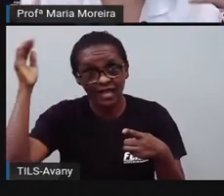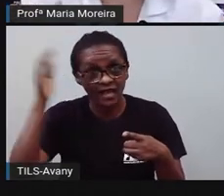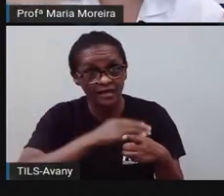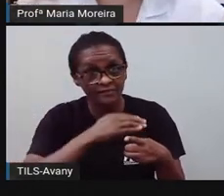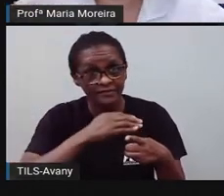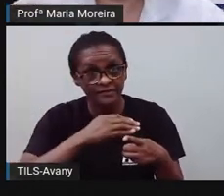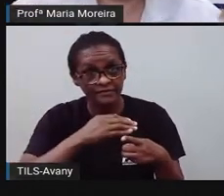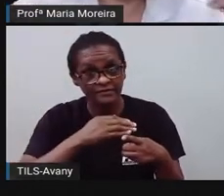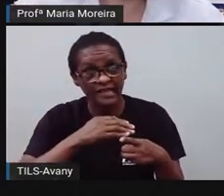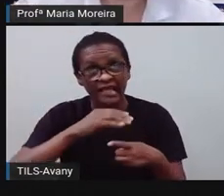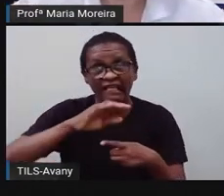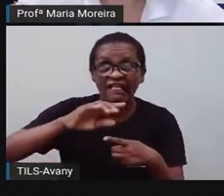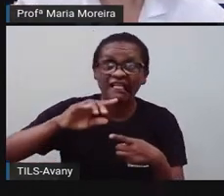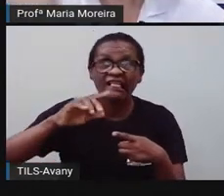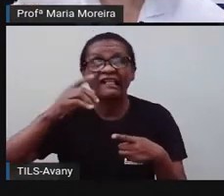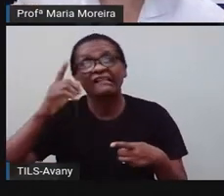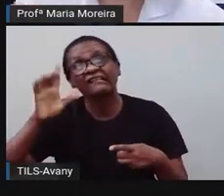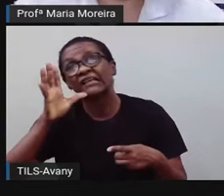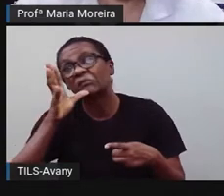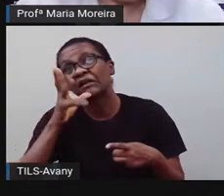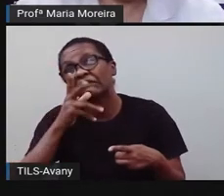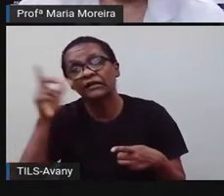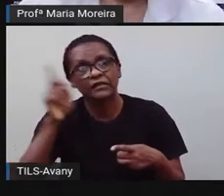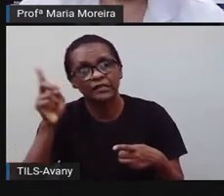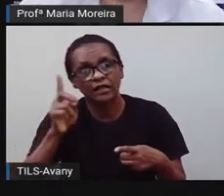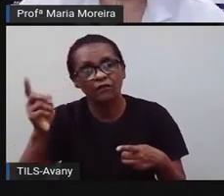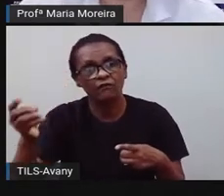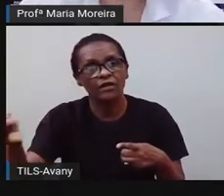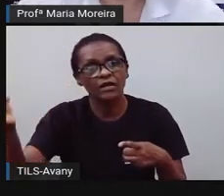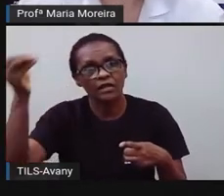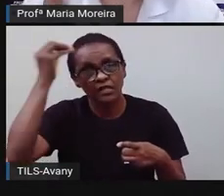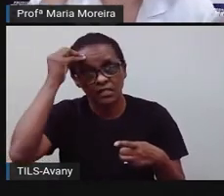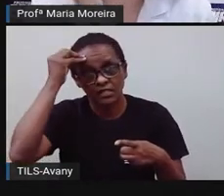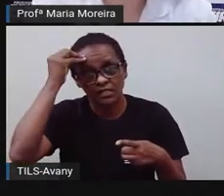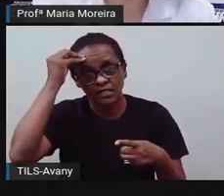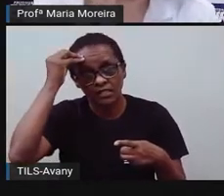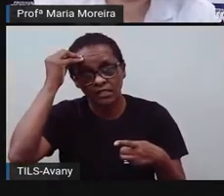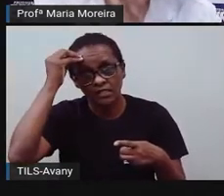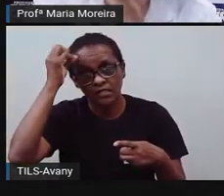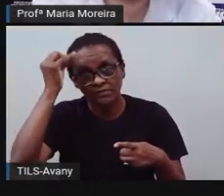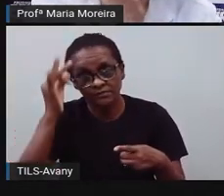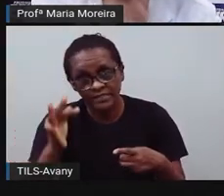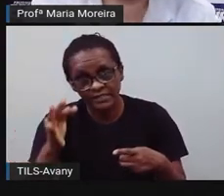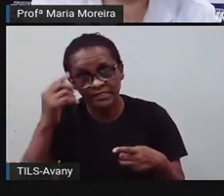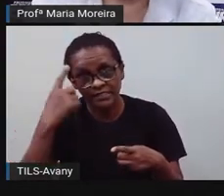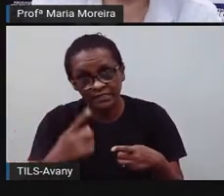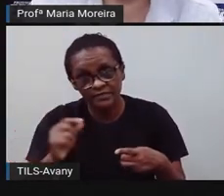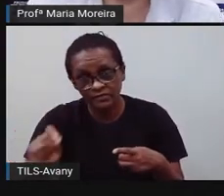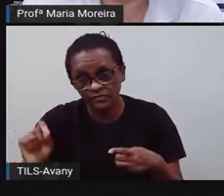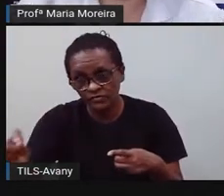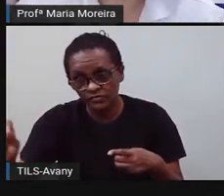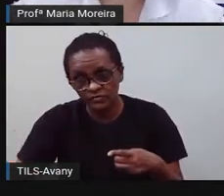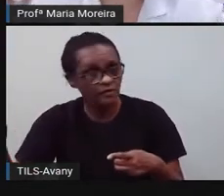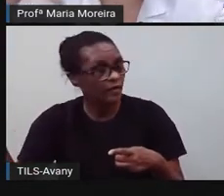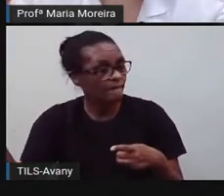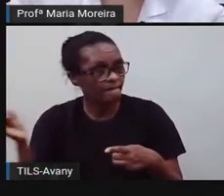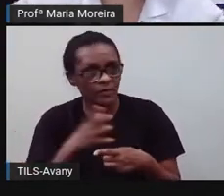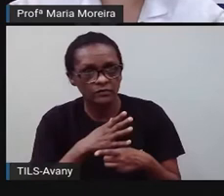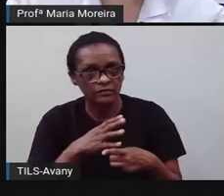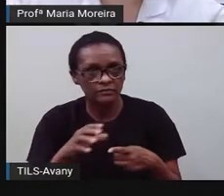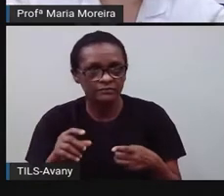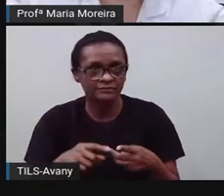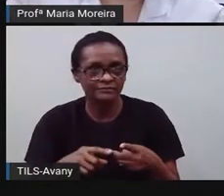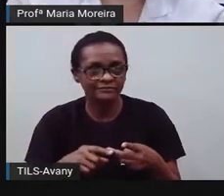ficar assim arrudeando, né? Tem que ser objetiva também. Tem que tá ali, olha, é isso, isso, isso, isso, Não pode tá cheio de